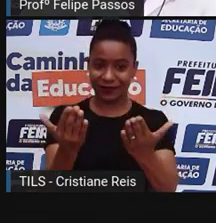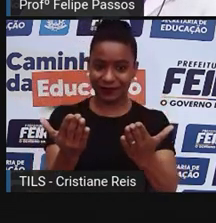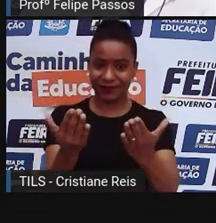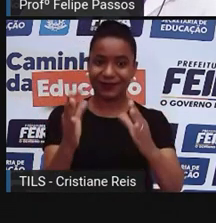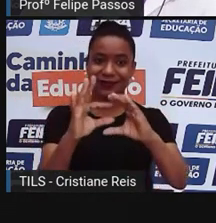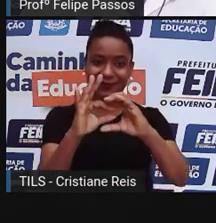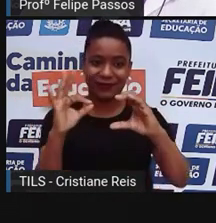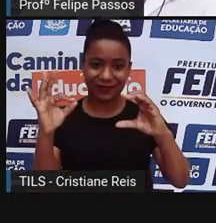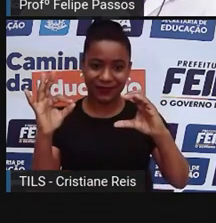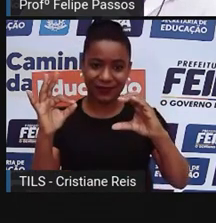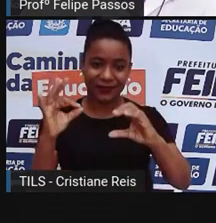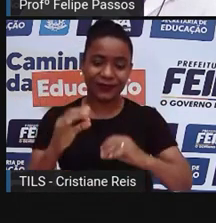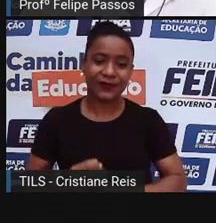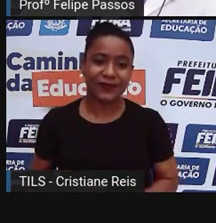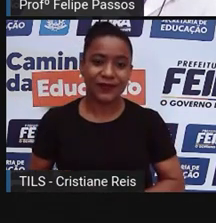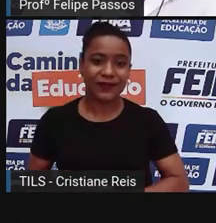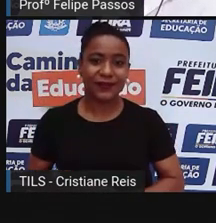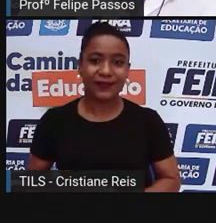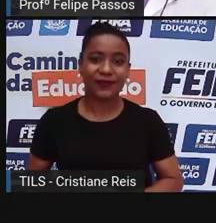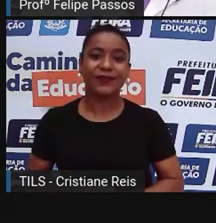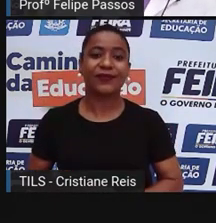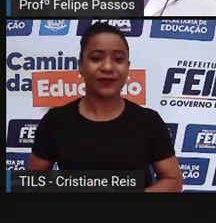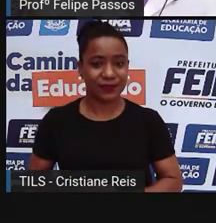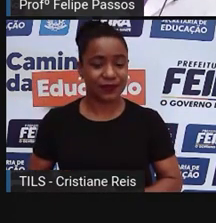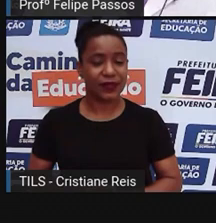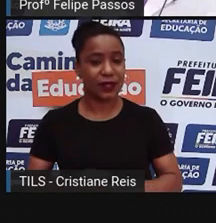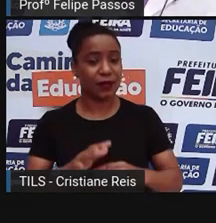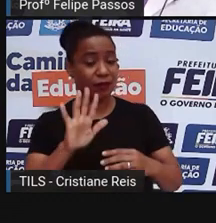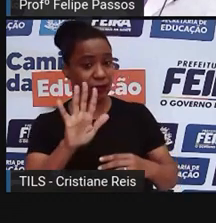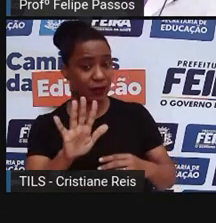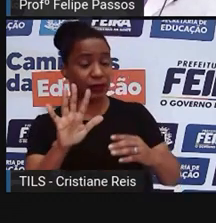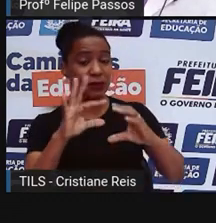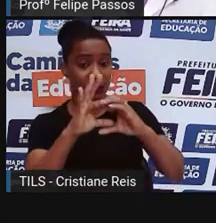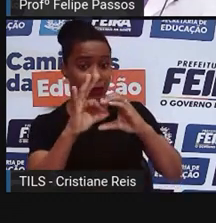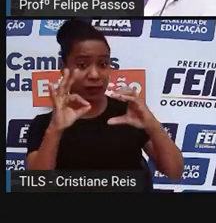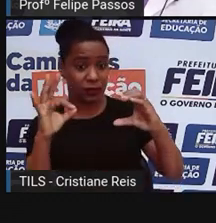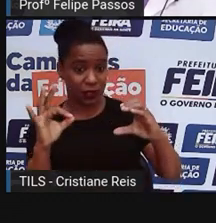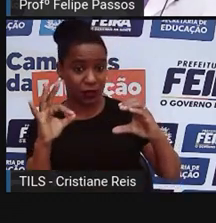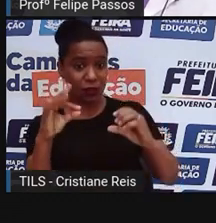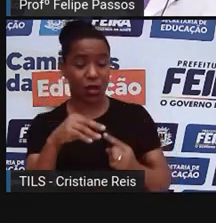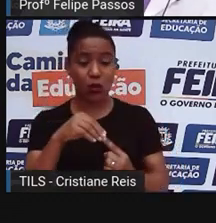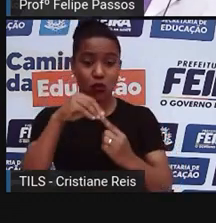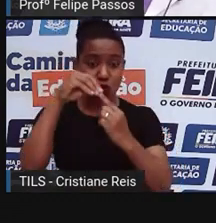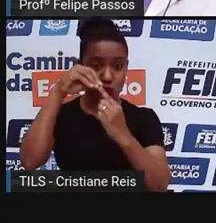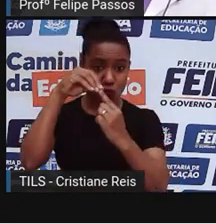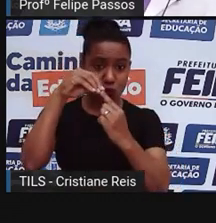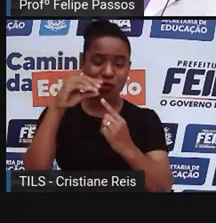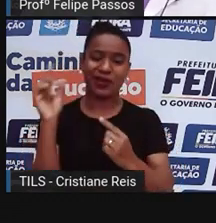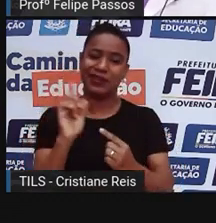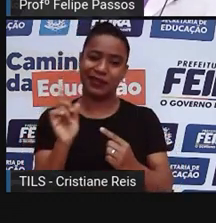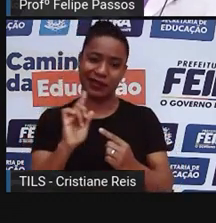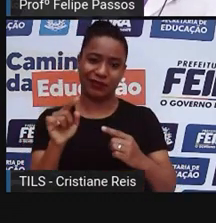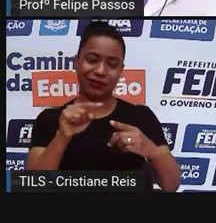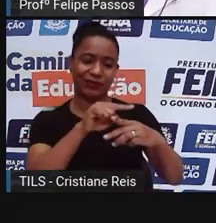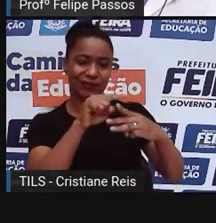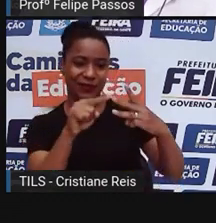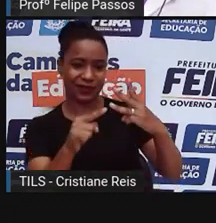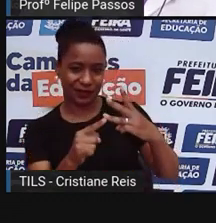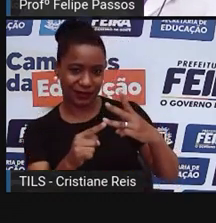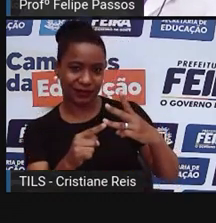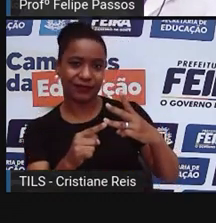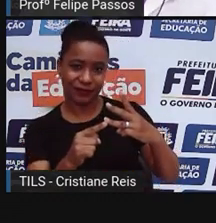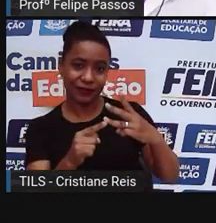E aí, vai ter três tipos básicos de célula na natureza. Tem a célula que a gente chama de célula